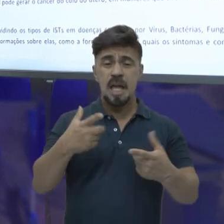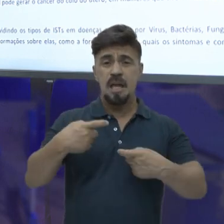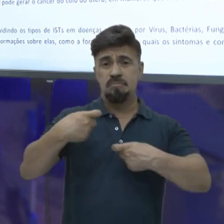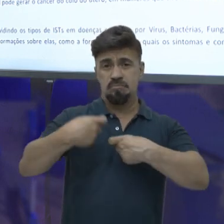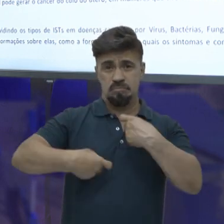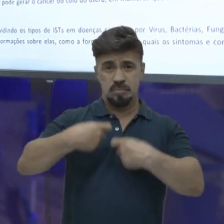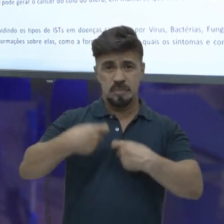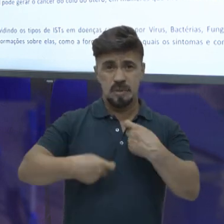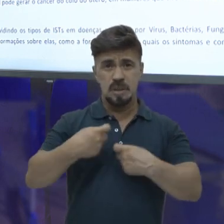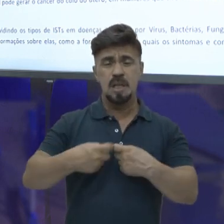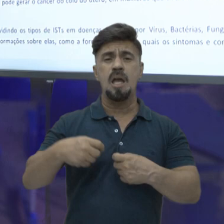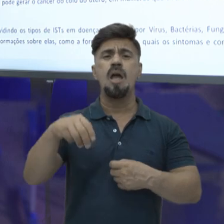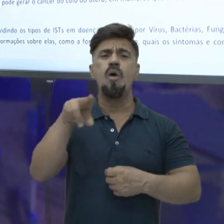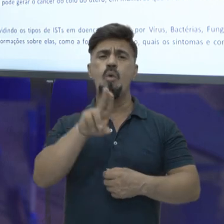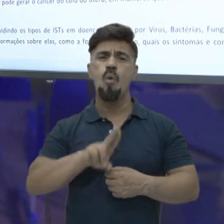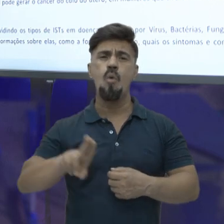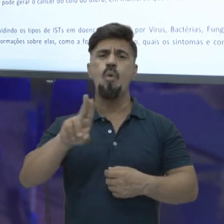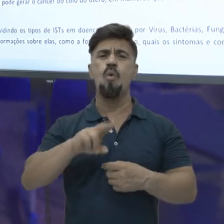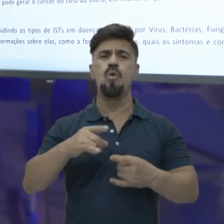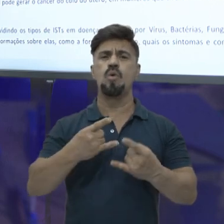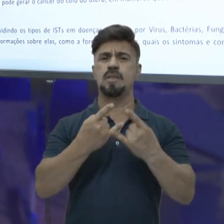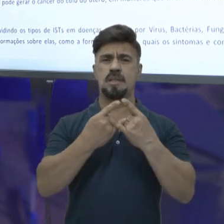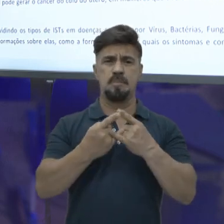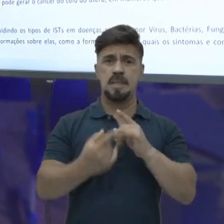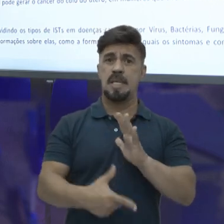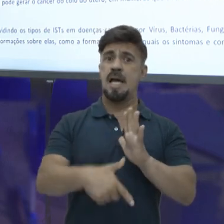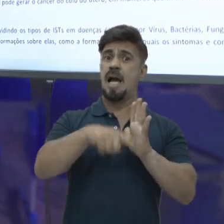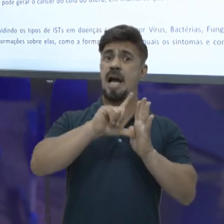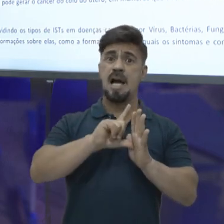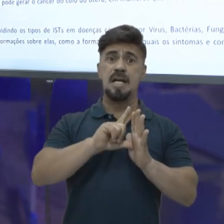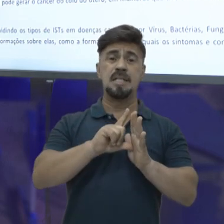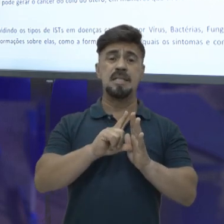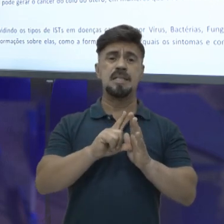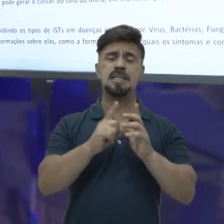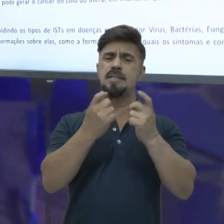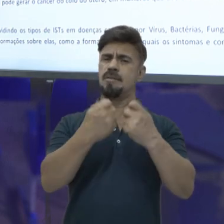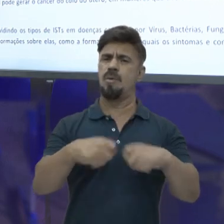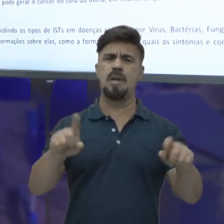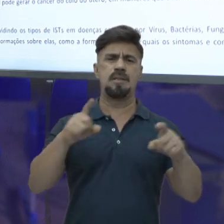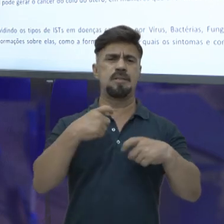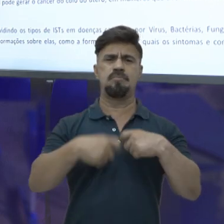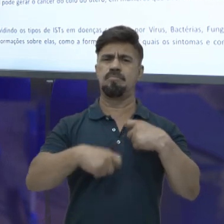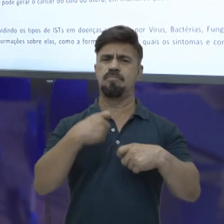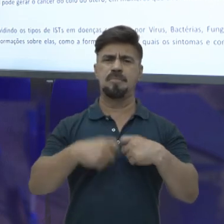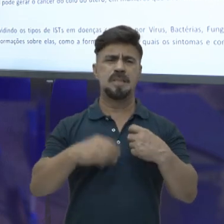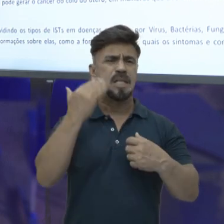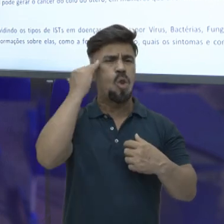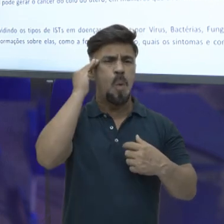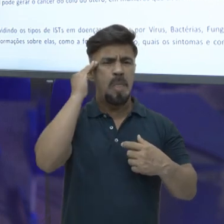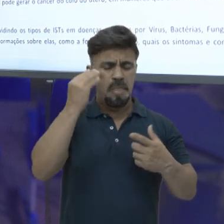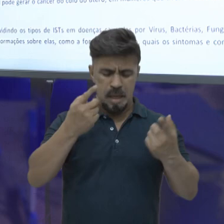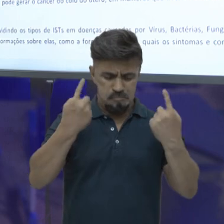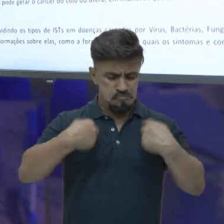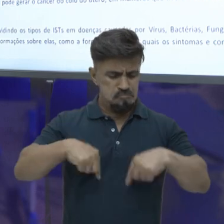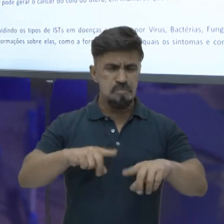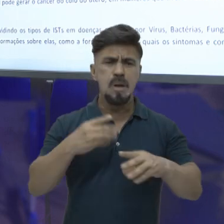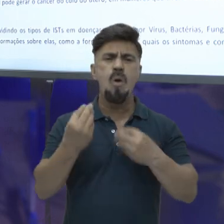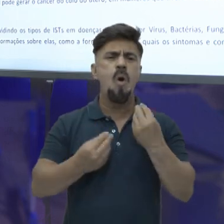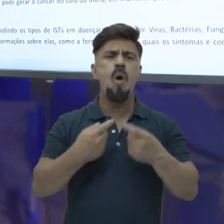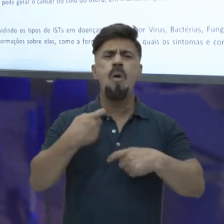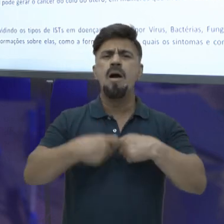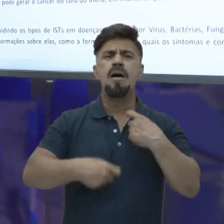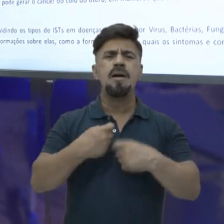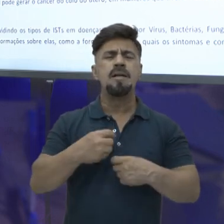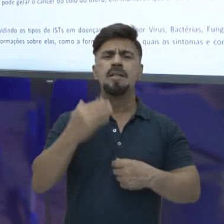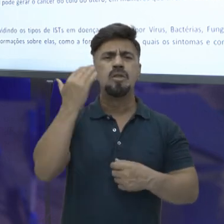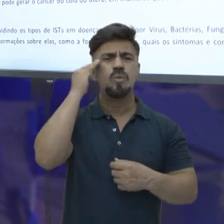relação sexual, usem camisinha. Antes disso, vocês não precisam fazer porque vocês não entendem o corpo de vocês, não entendem pra que a relação sexual serve,